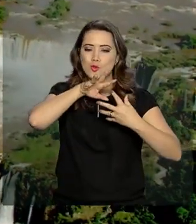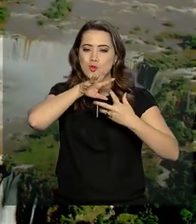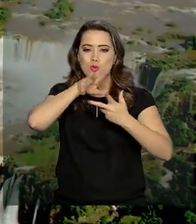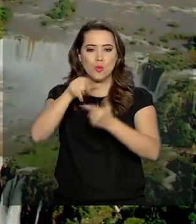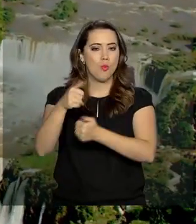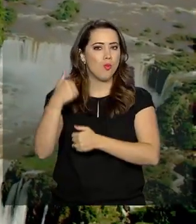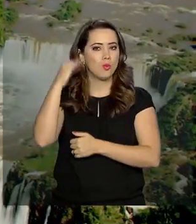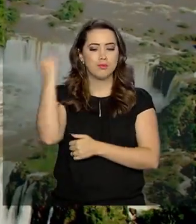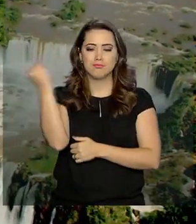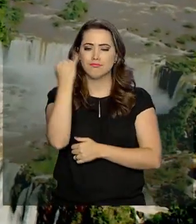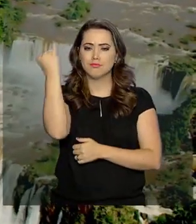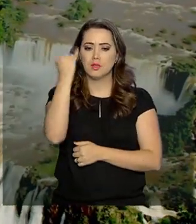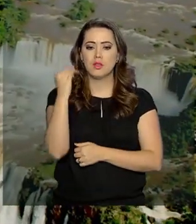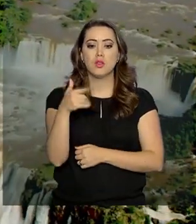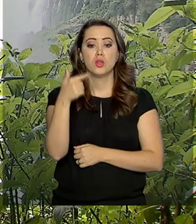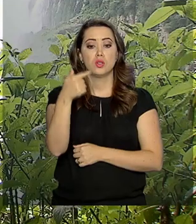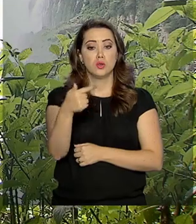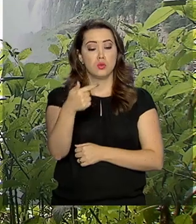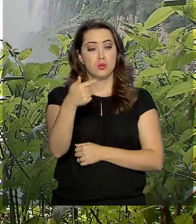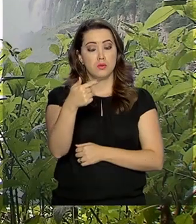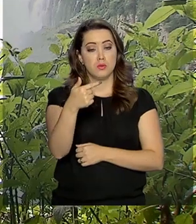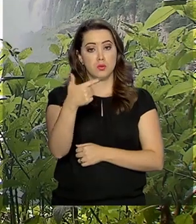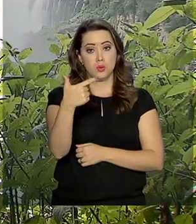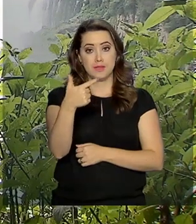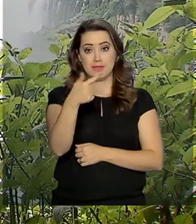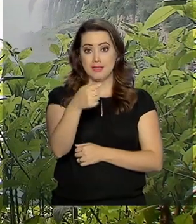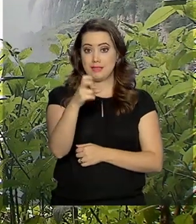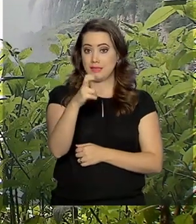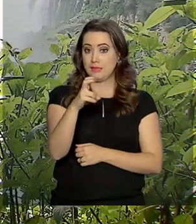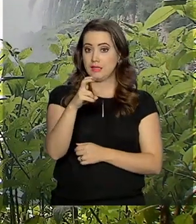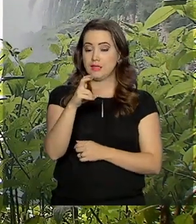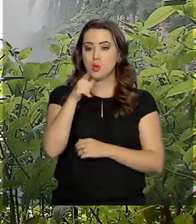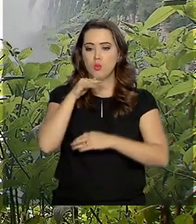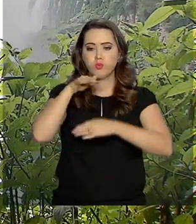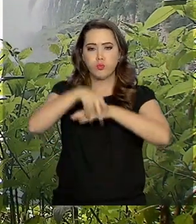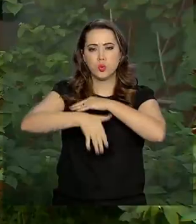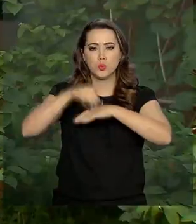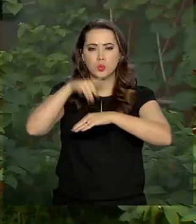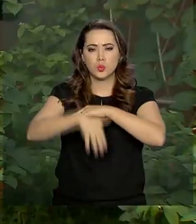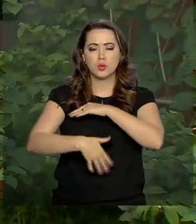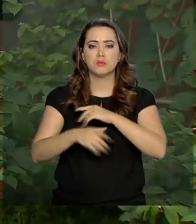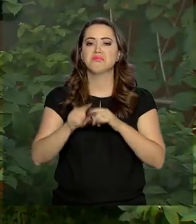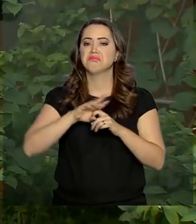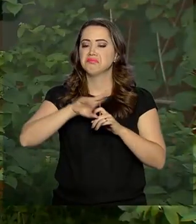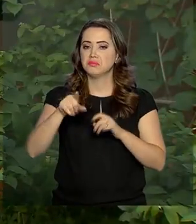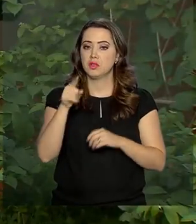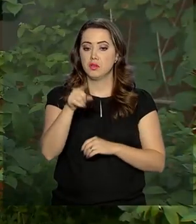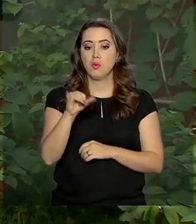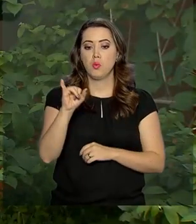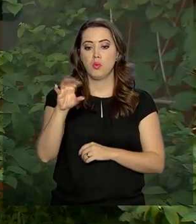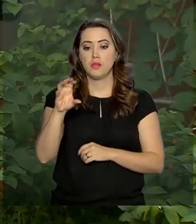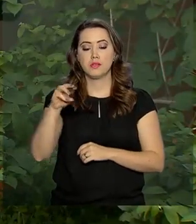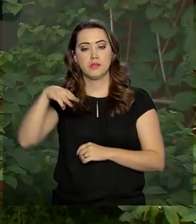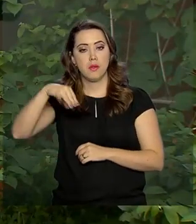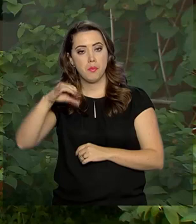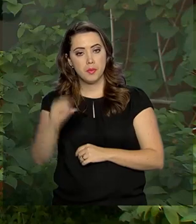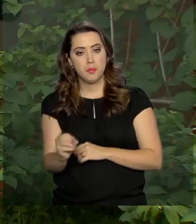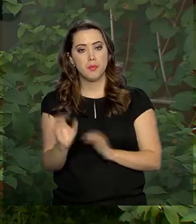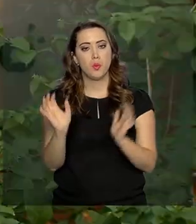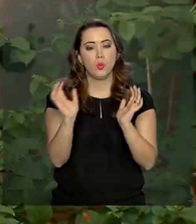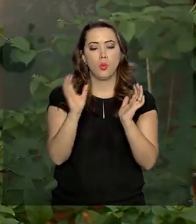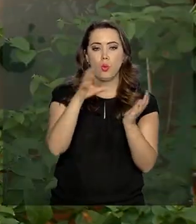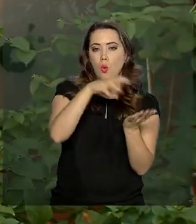275 quedas d'água, com cerca de 80 metros de altura. Para o ICMBio, órgão do governo